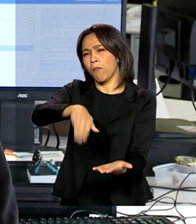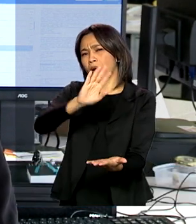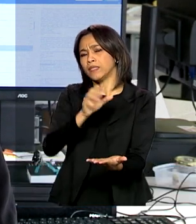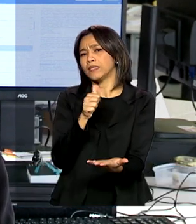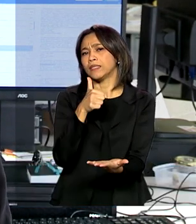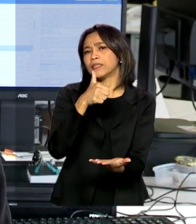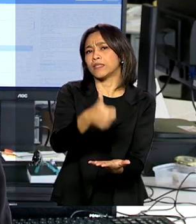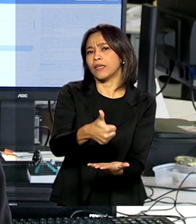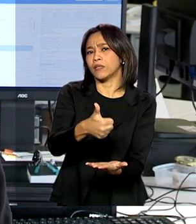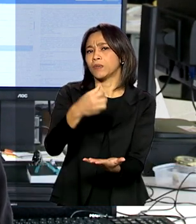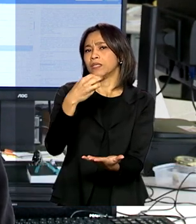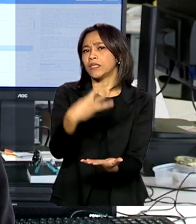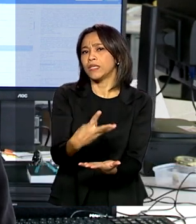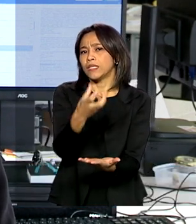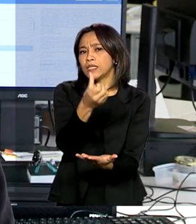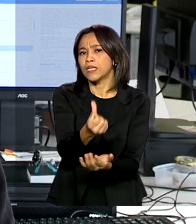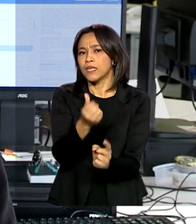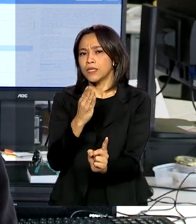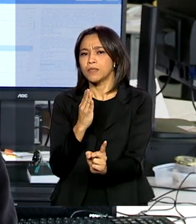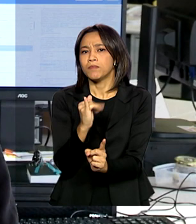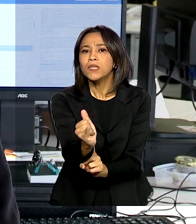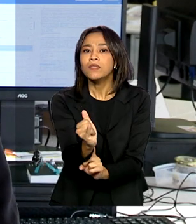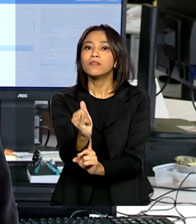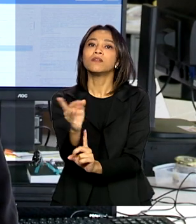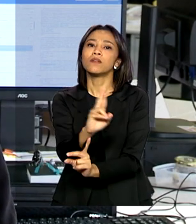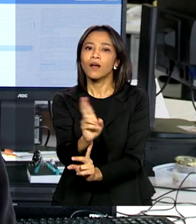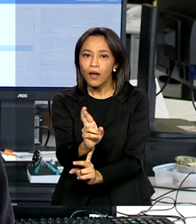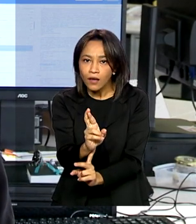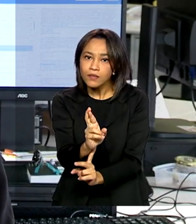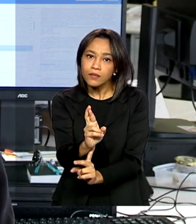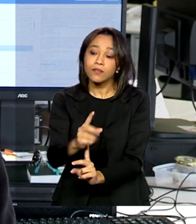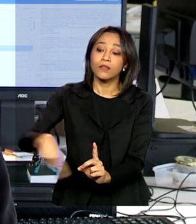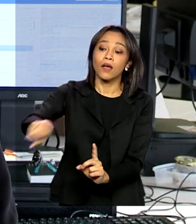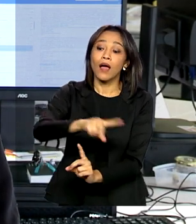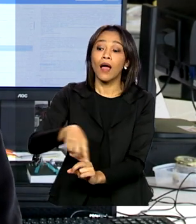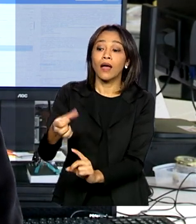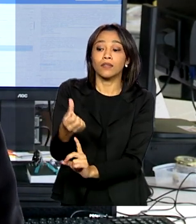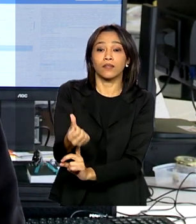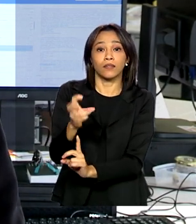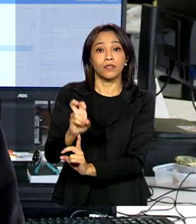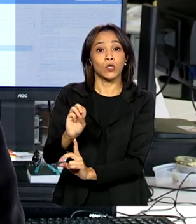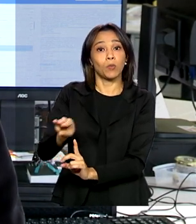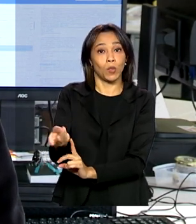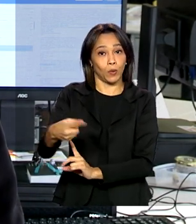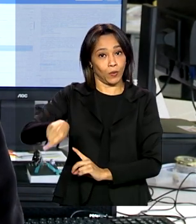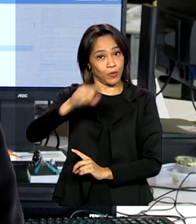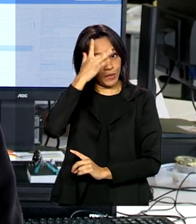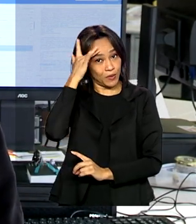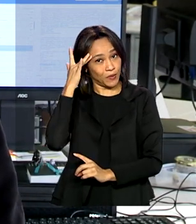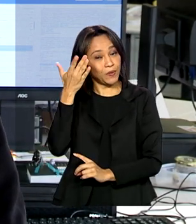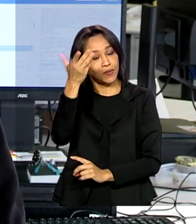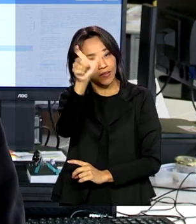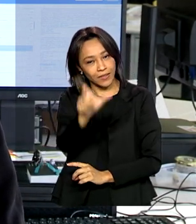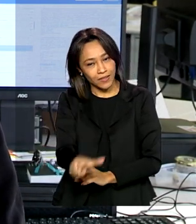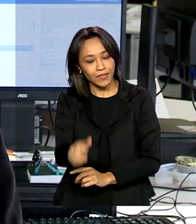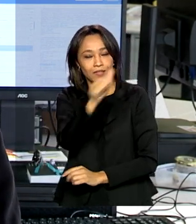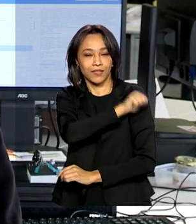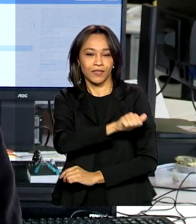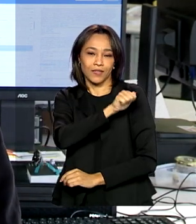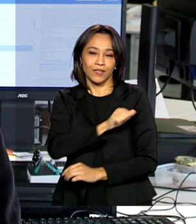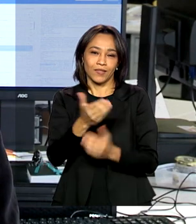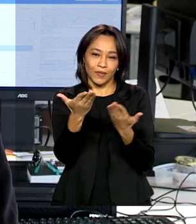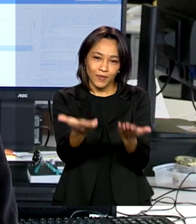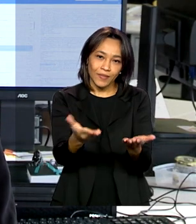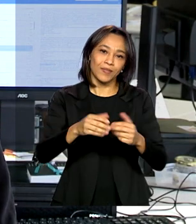136 bilhões de reais a 65 milhões de pessoas. Do Rio de Janeiro, Igor